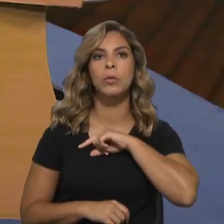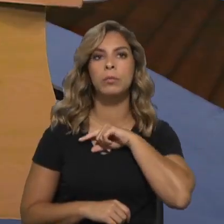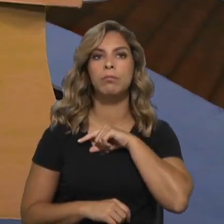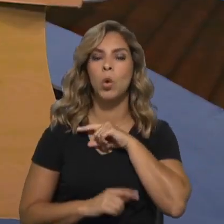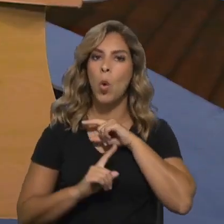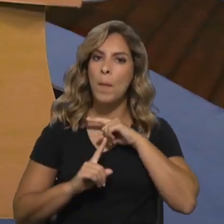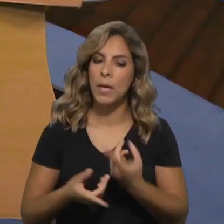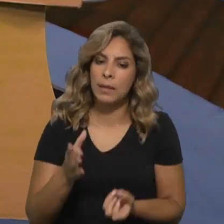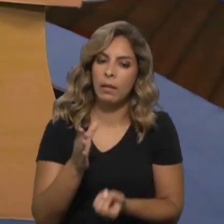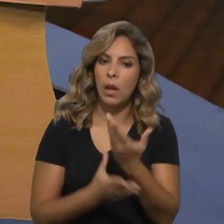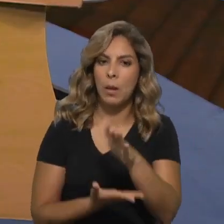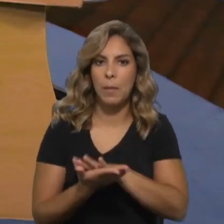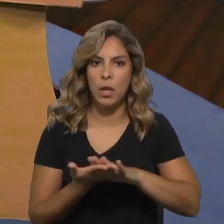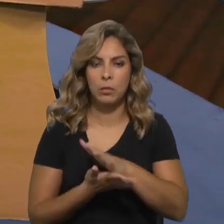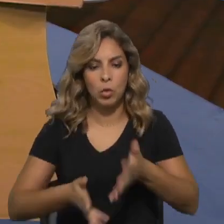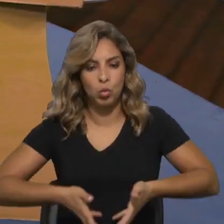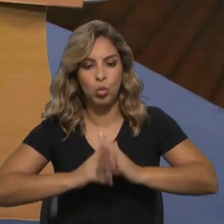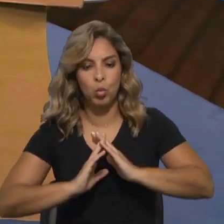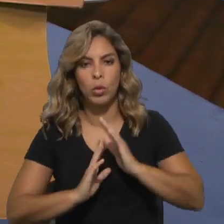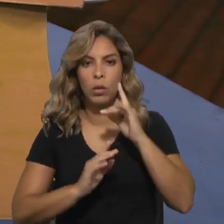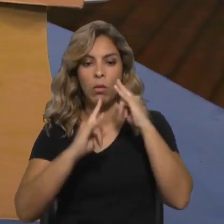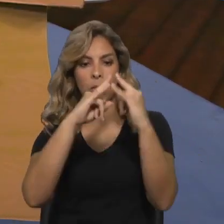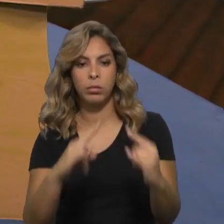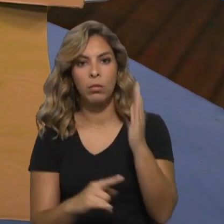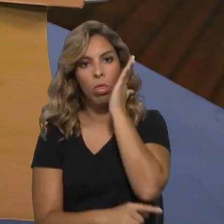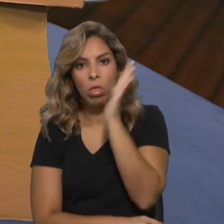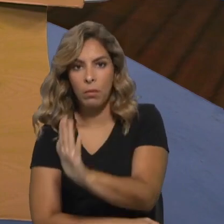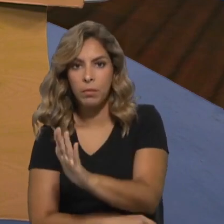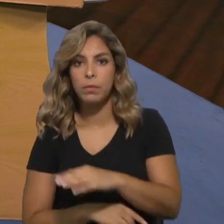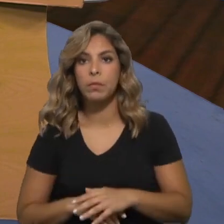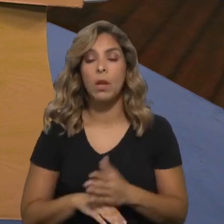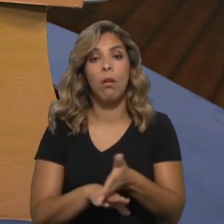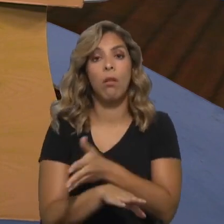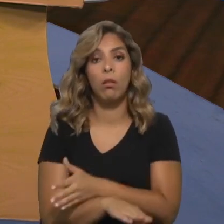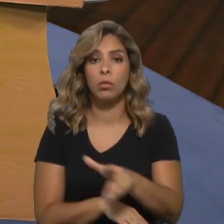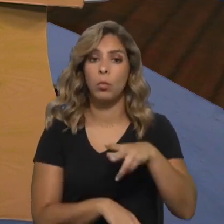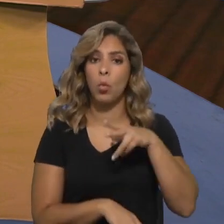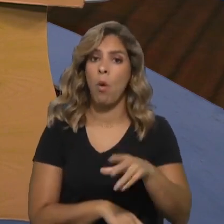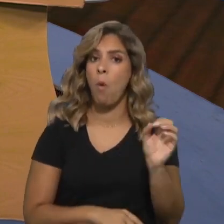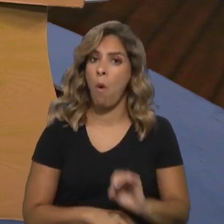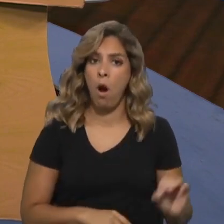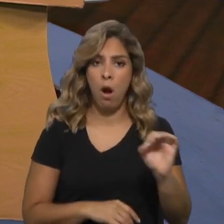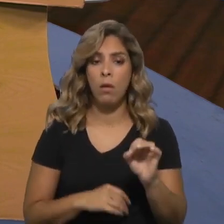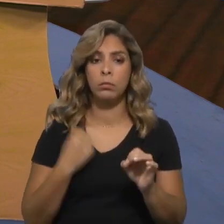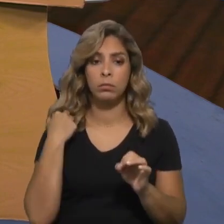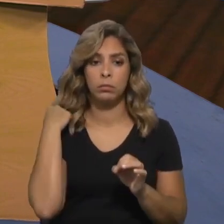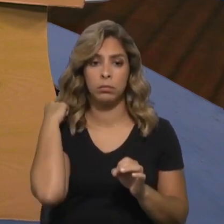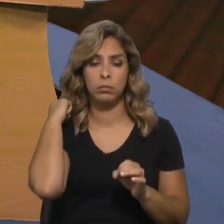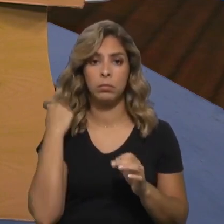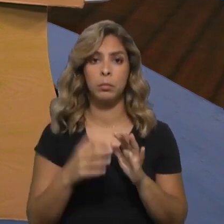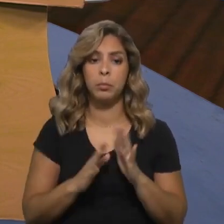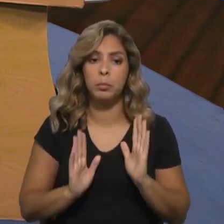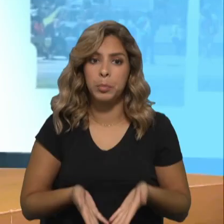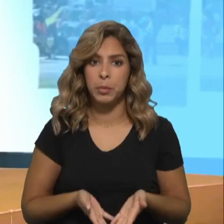para a criação de estruturas de acolhimento. É muito importante, porque Portugal não tinha estruturas de acolhimento, é necessário criar essas infraestruturas,